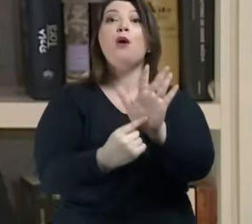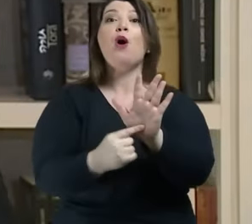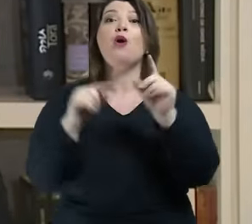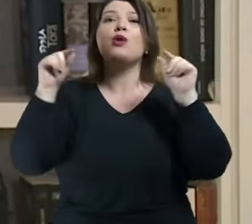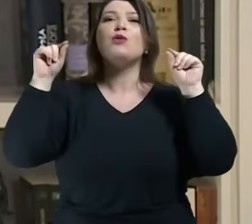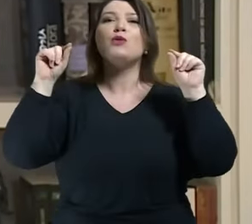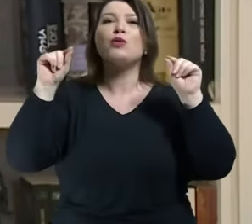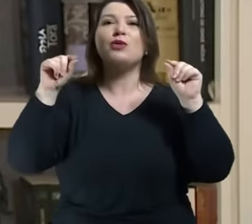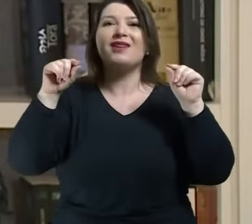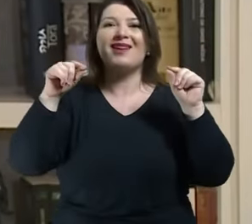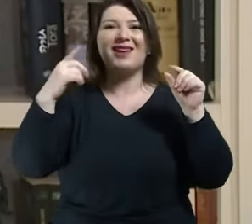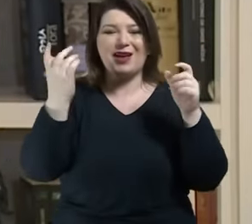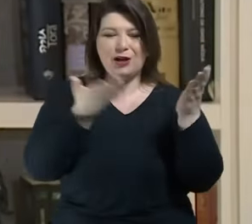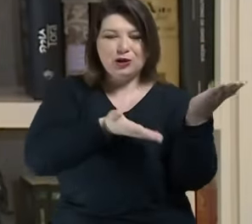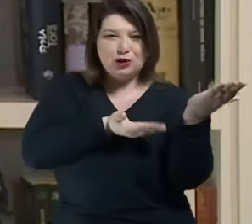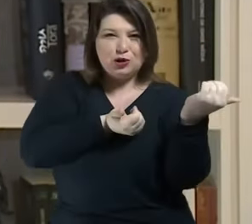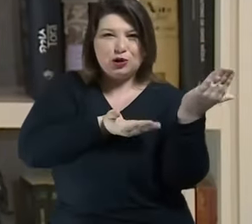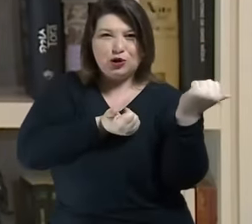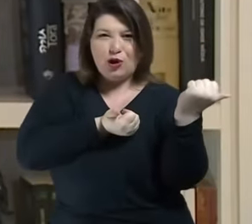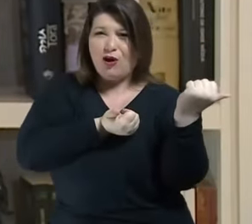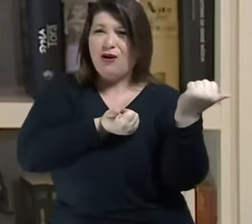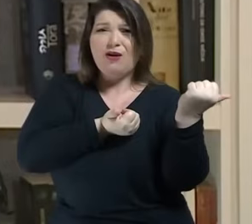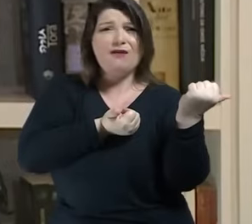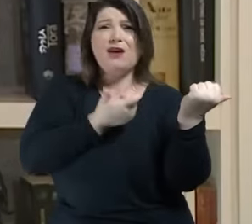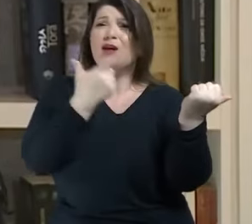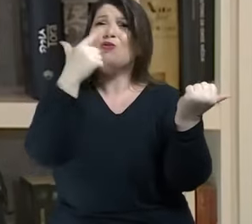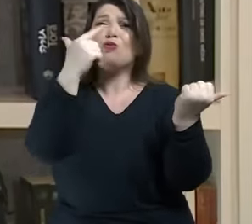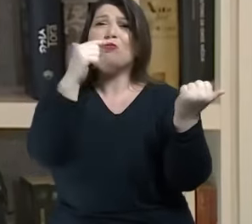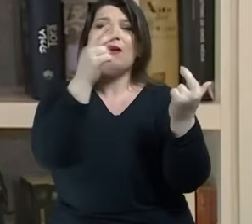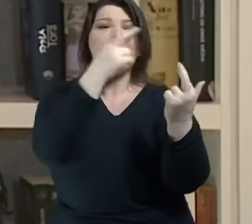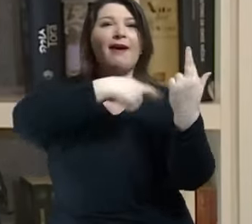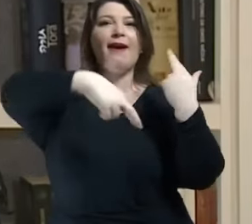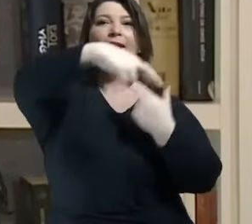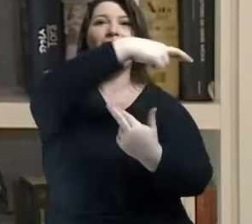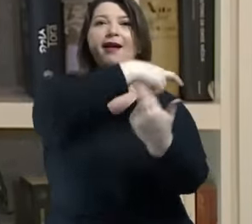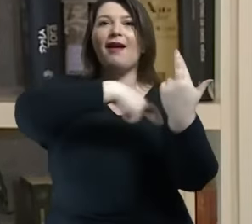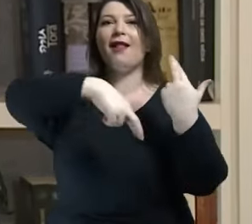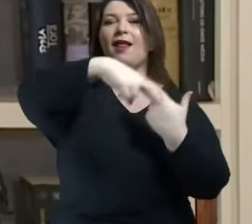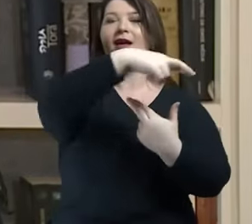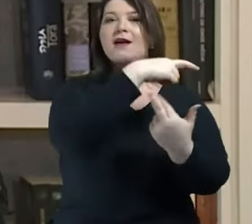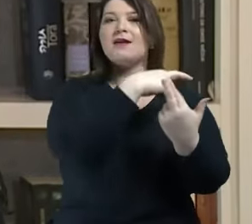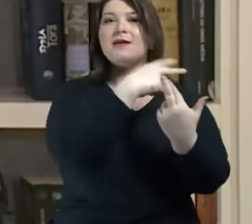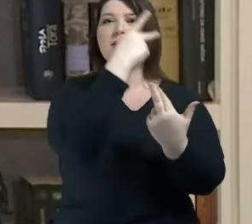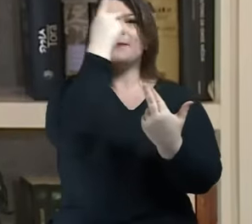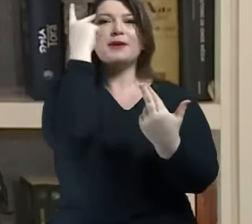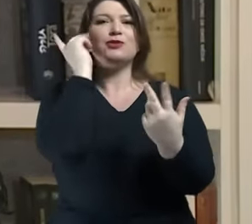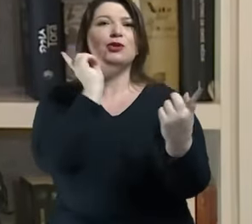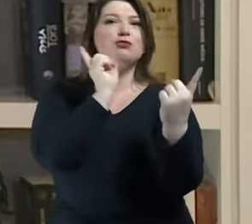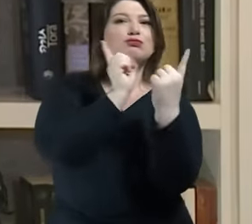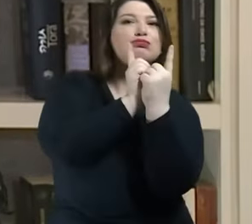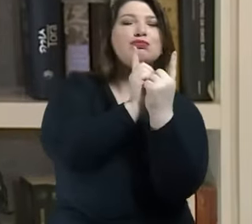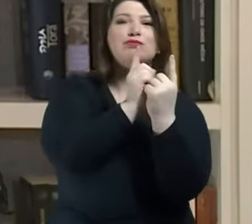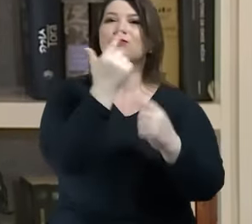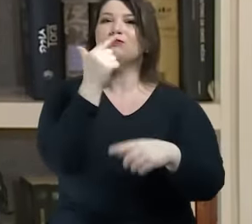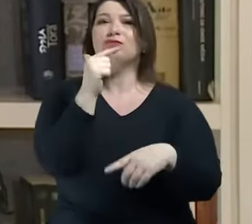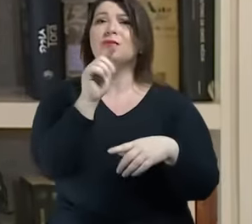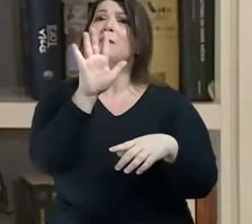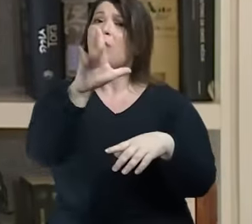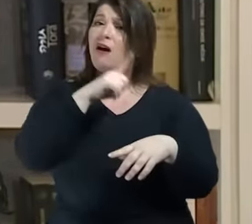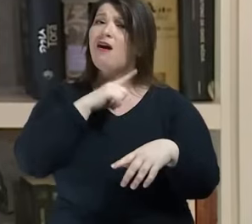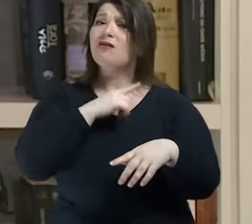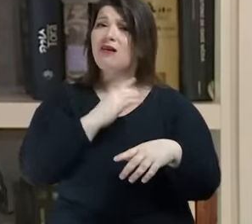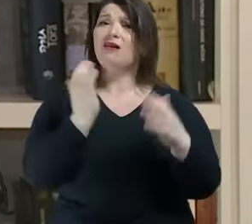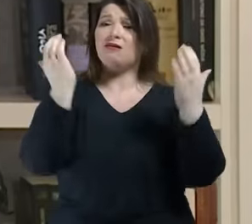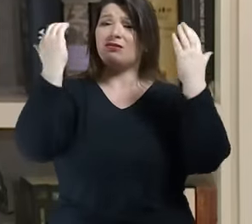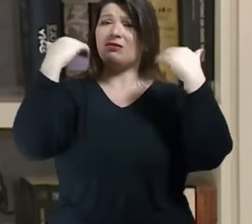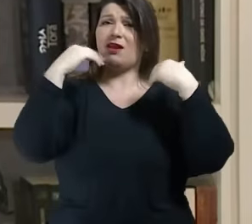relações concretas com outras pessoas, mas naturalmente continua existindo o impulso erótico e a libido. E